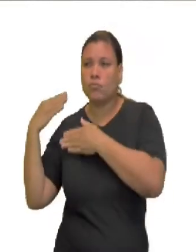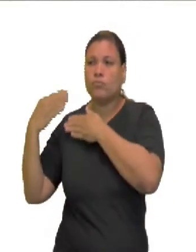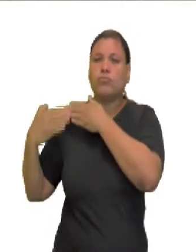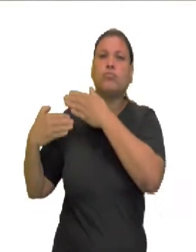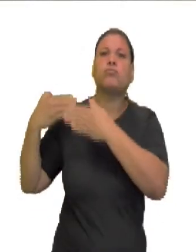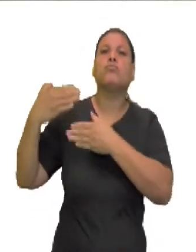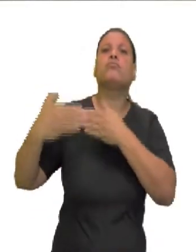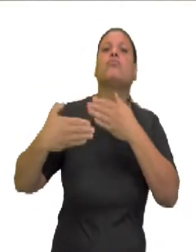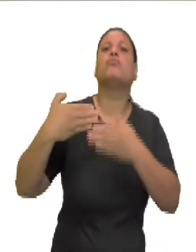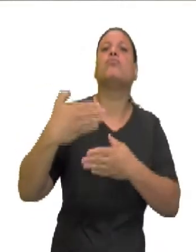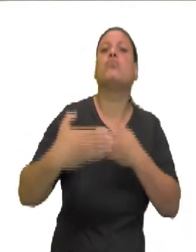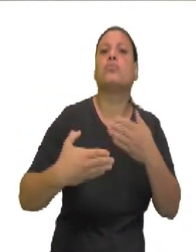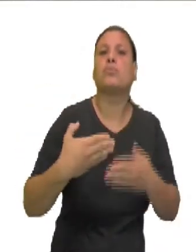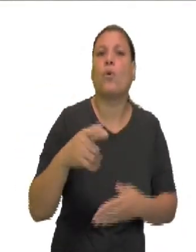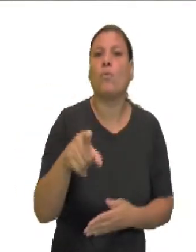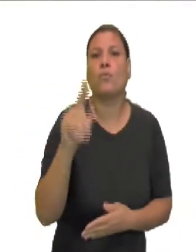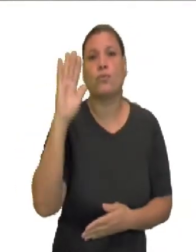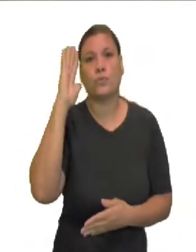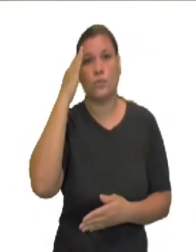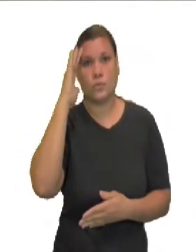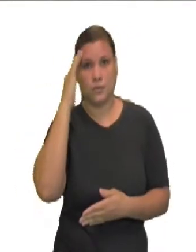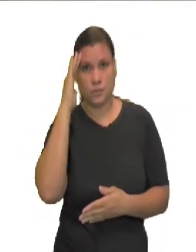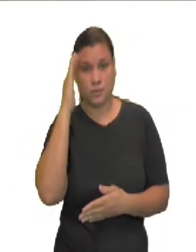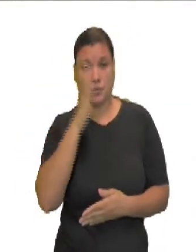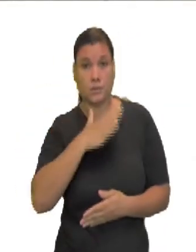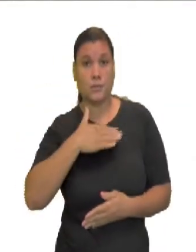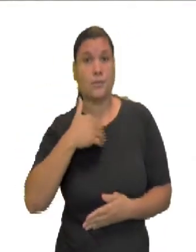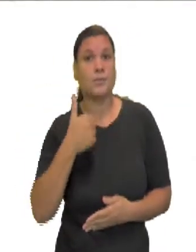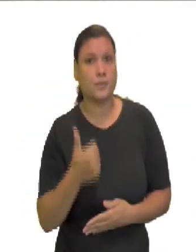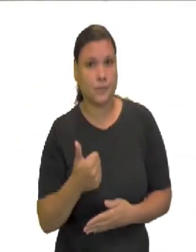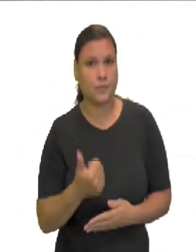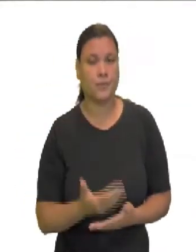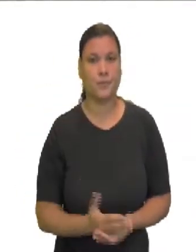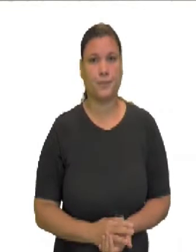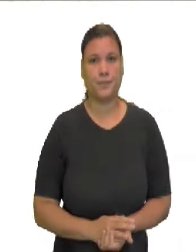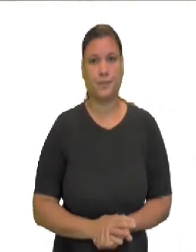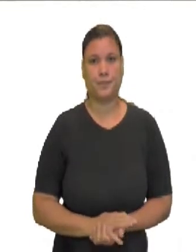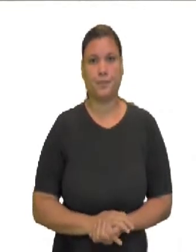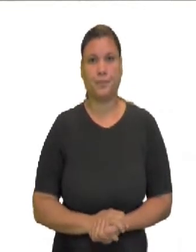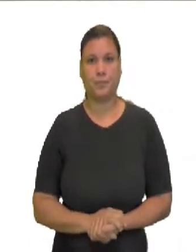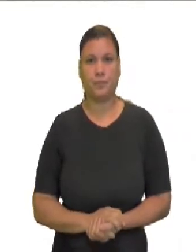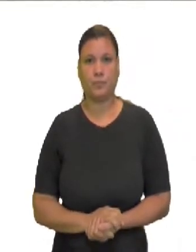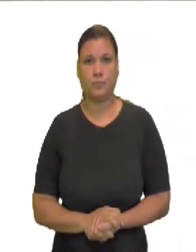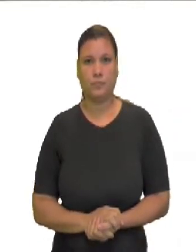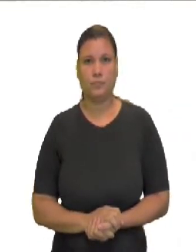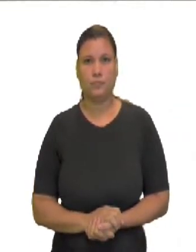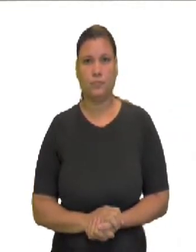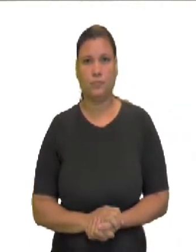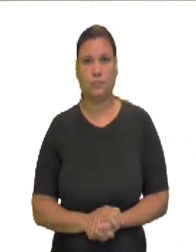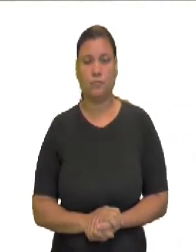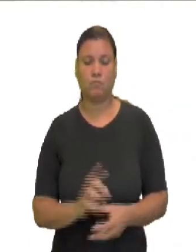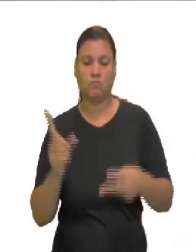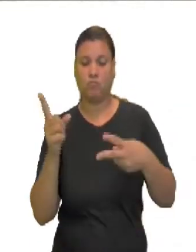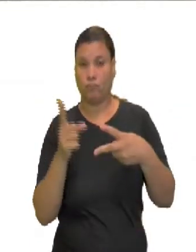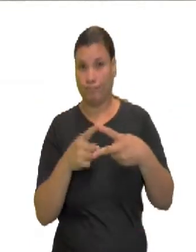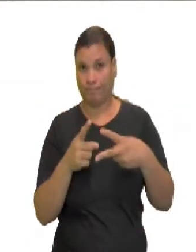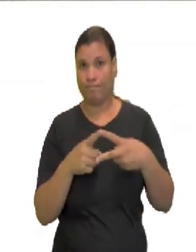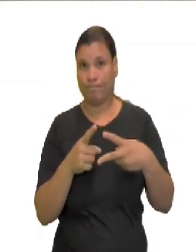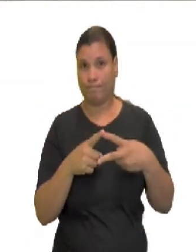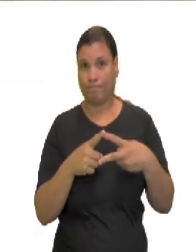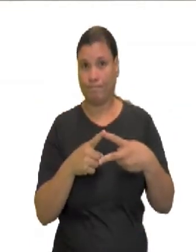como foi formado essa tendência que vivemos ainda. O eurocentrismo foi um fator